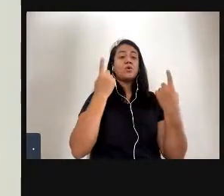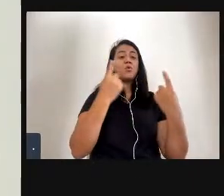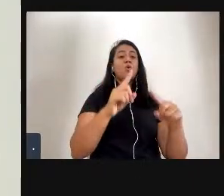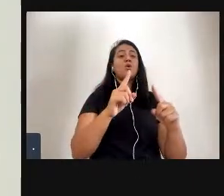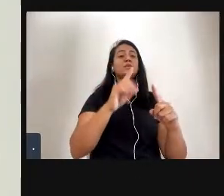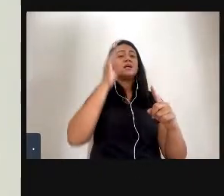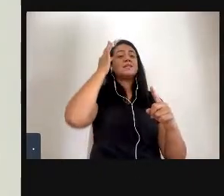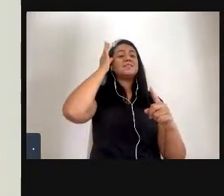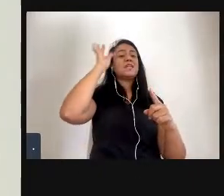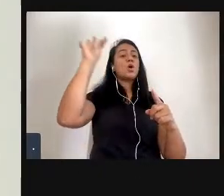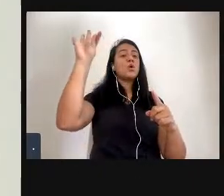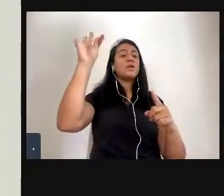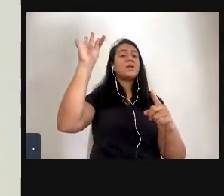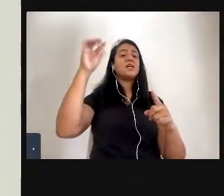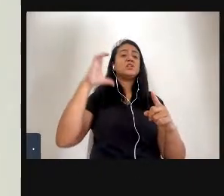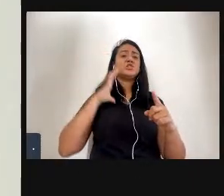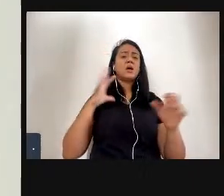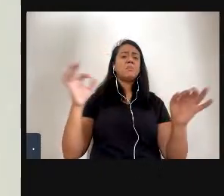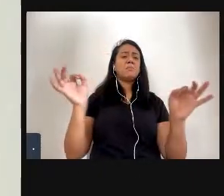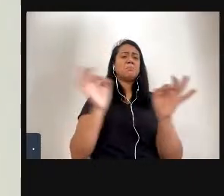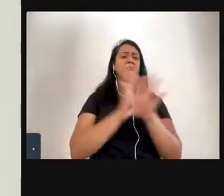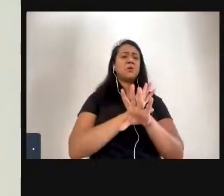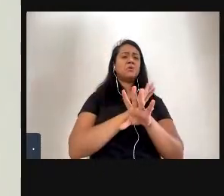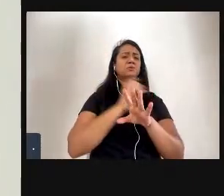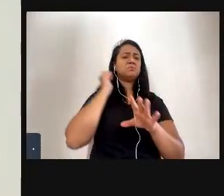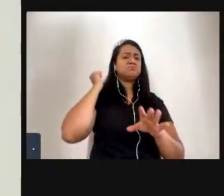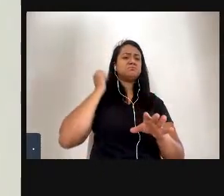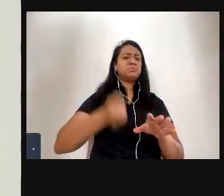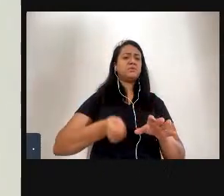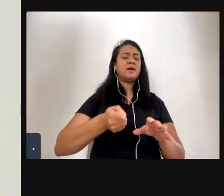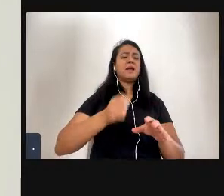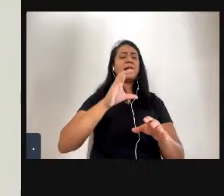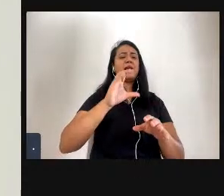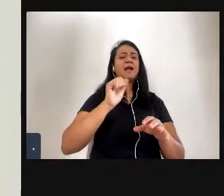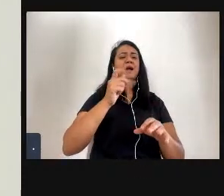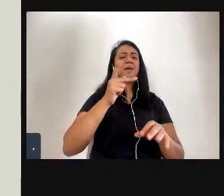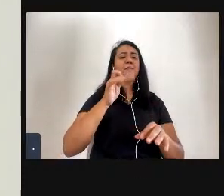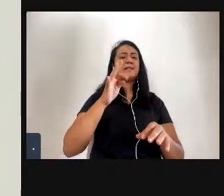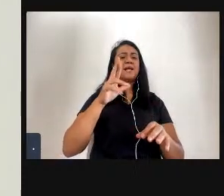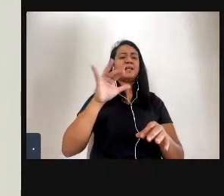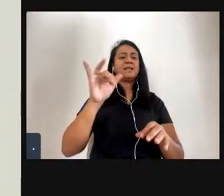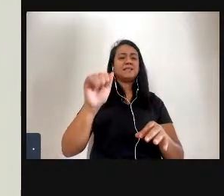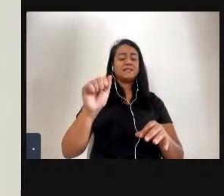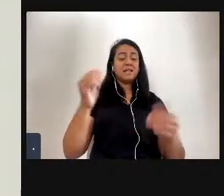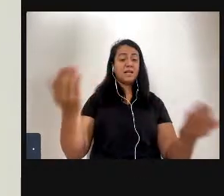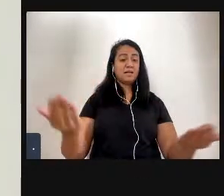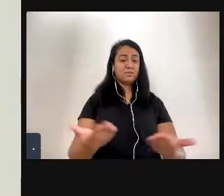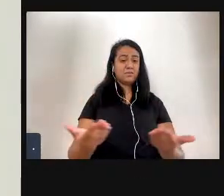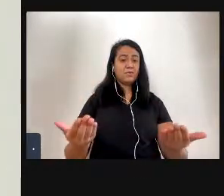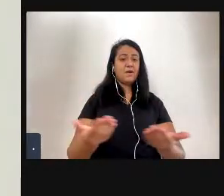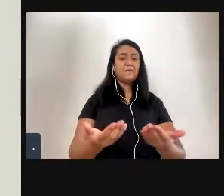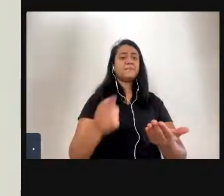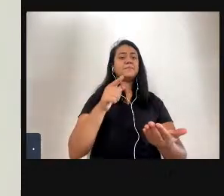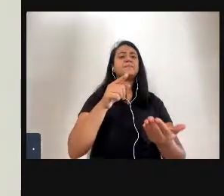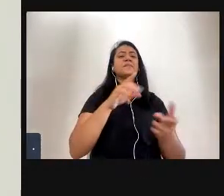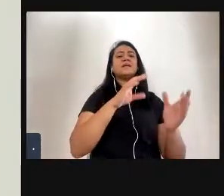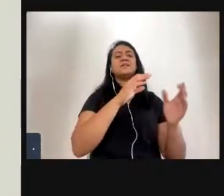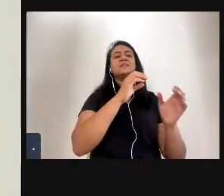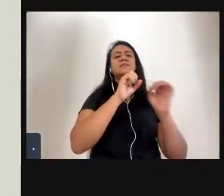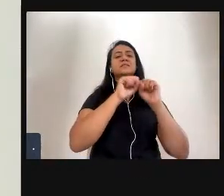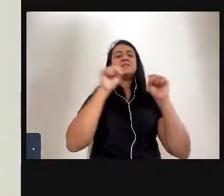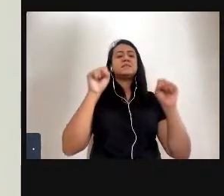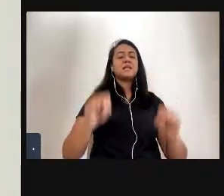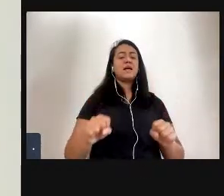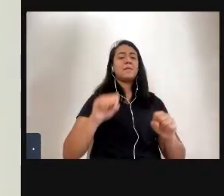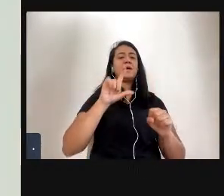que estão presentes dentro do nosso sistema econômico capitalista atualmente. O nosso sistema liberal, ele exclui uma